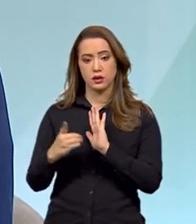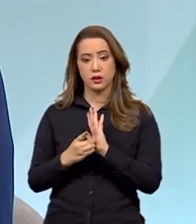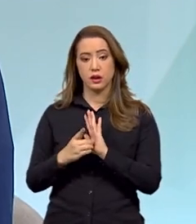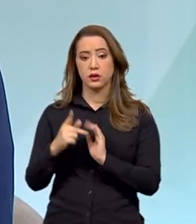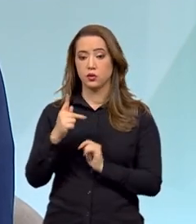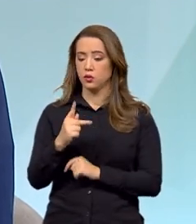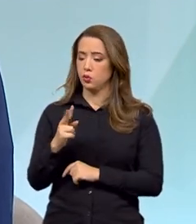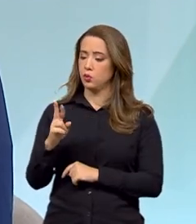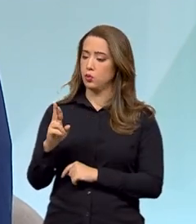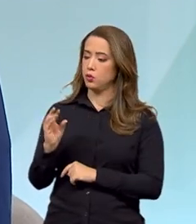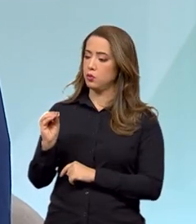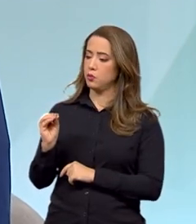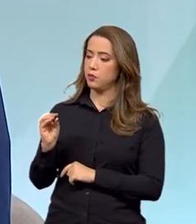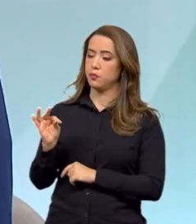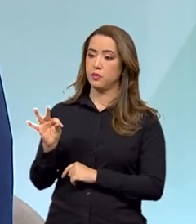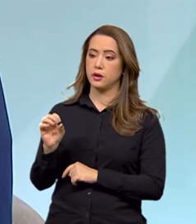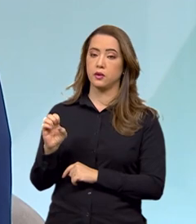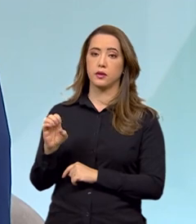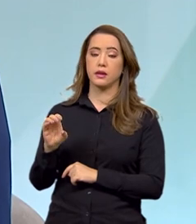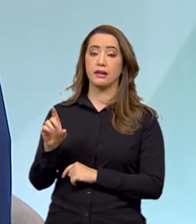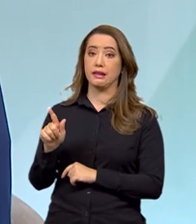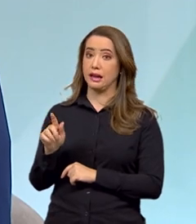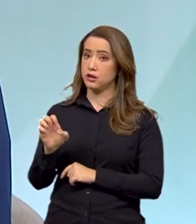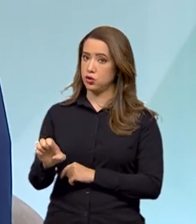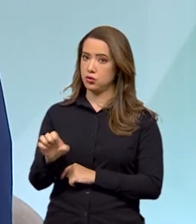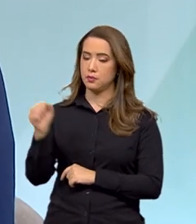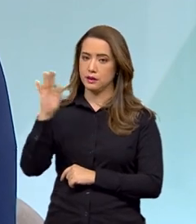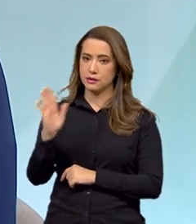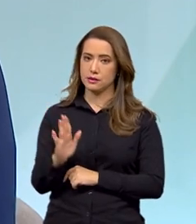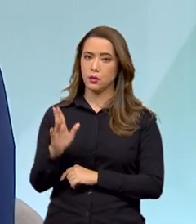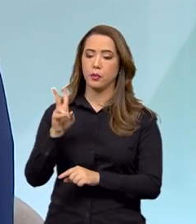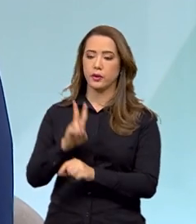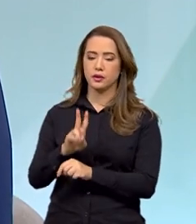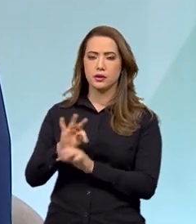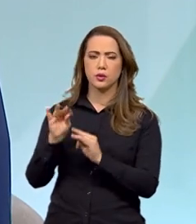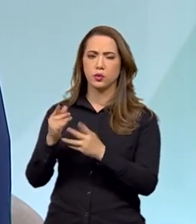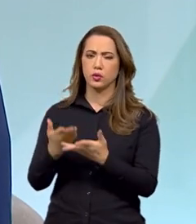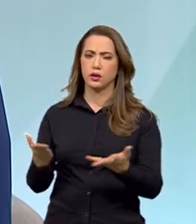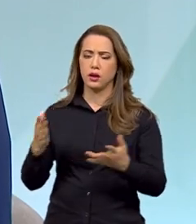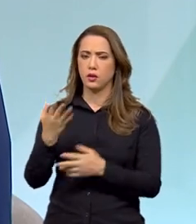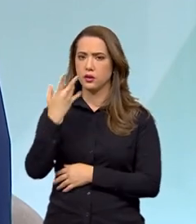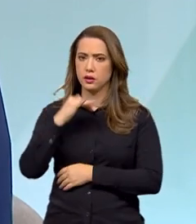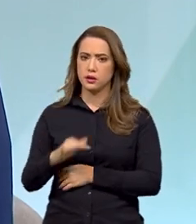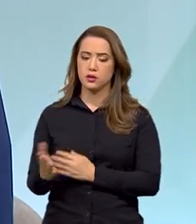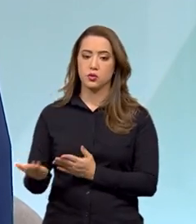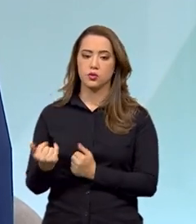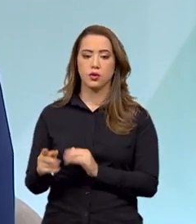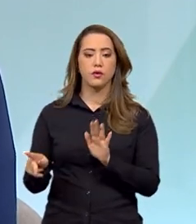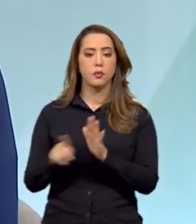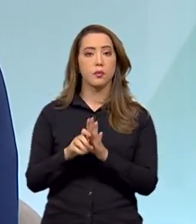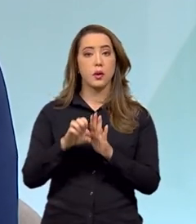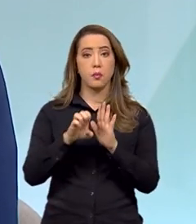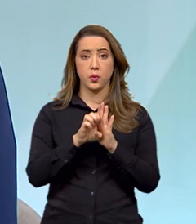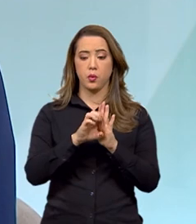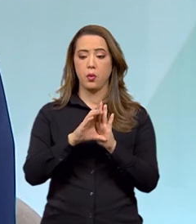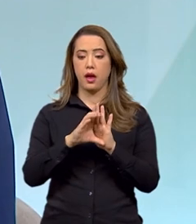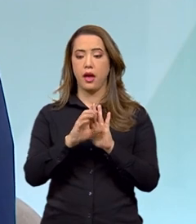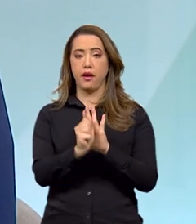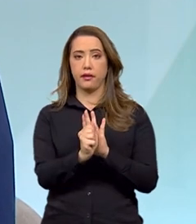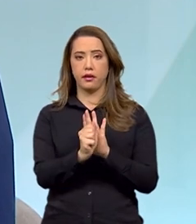Brasil, que é o programa de proteção integral de crianças e adolescentes. Na verdade, o próprio Estatuto da Criança e Adolescente, ele vem